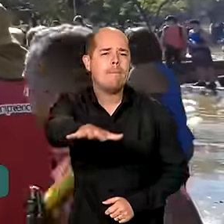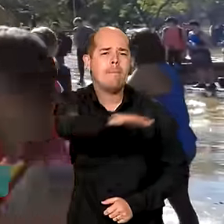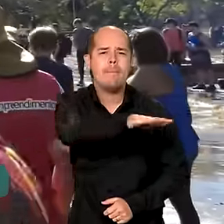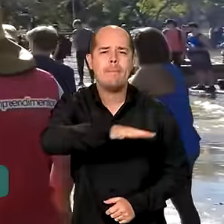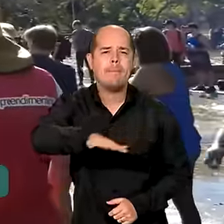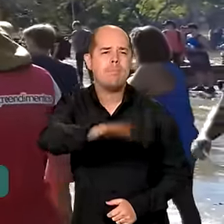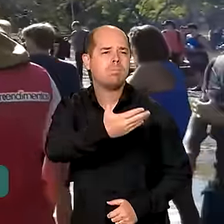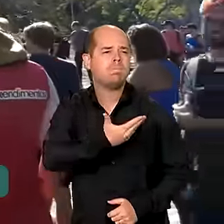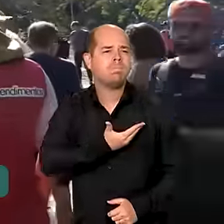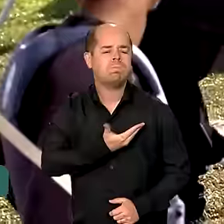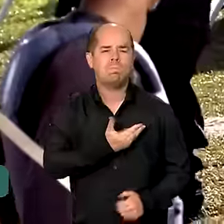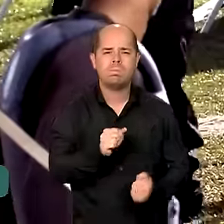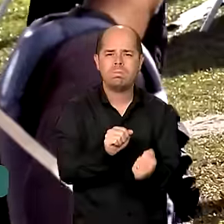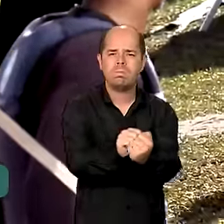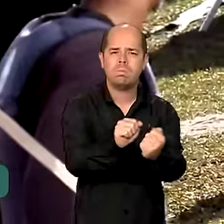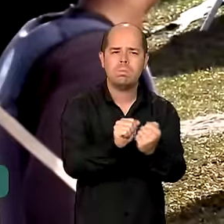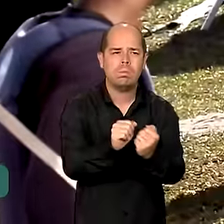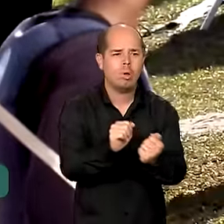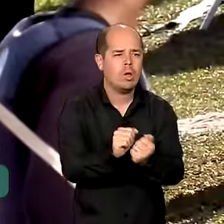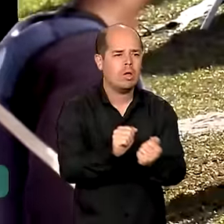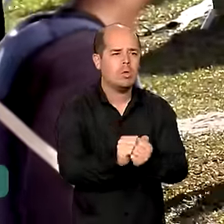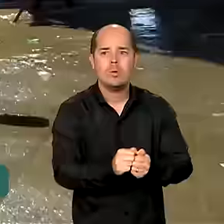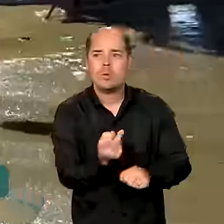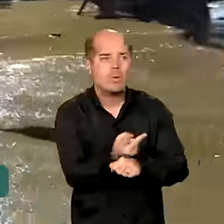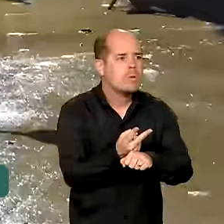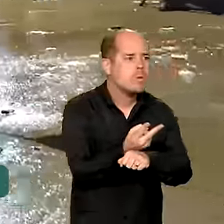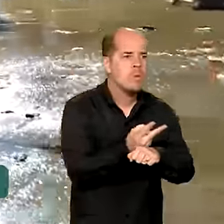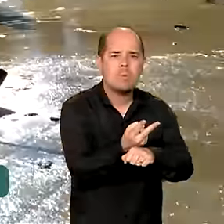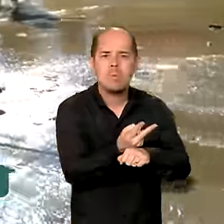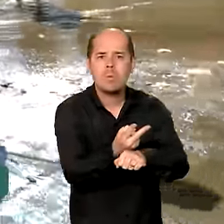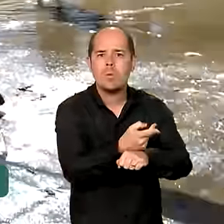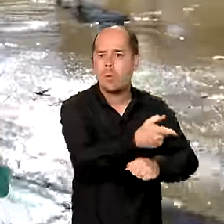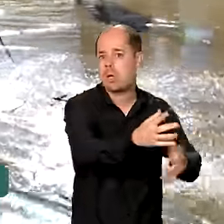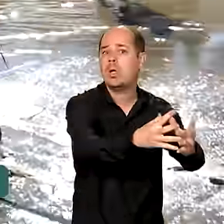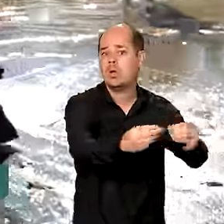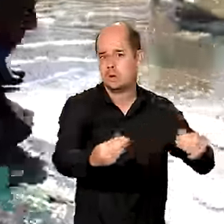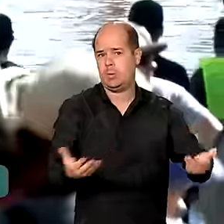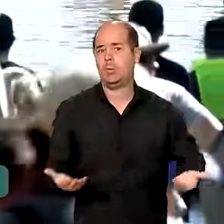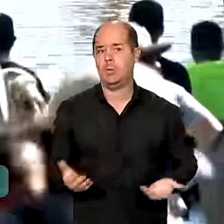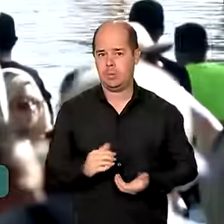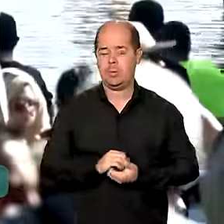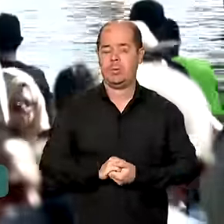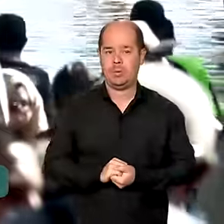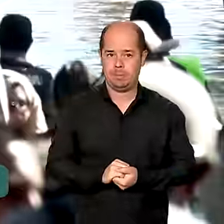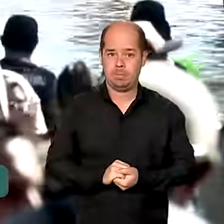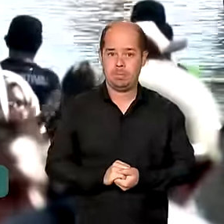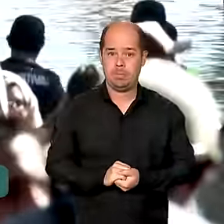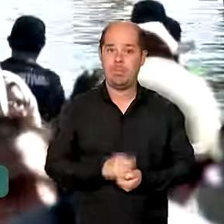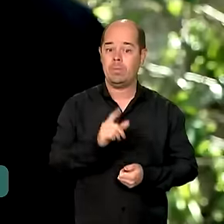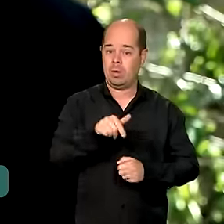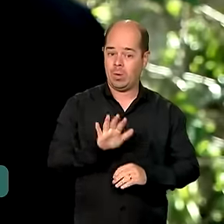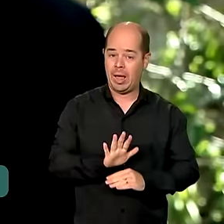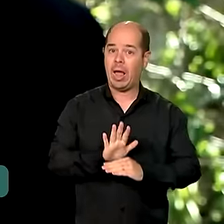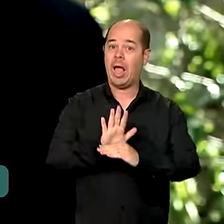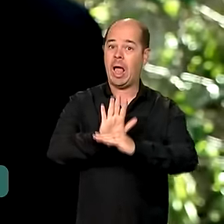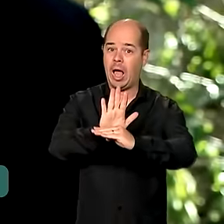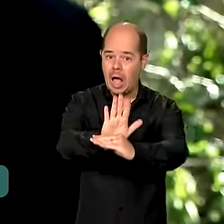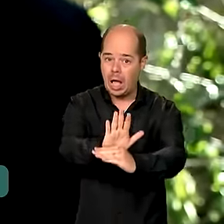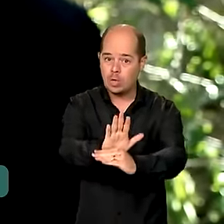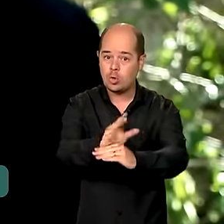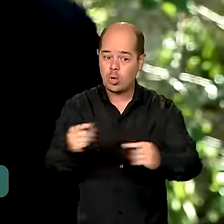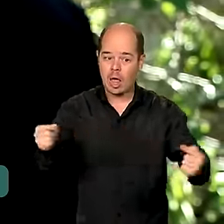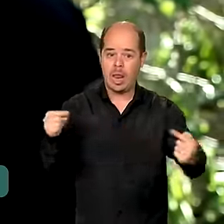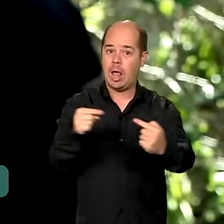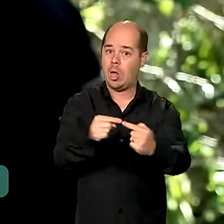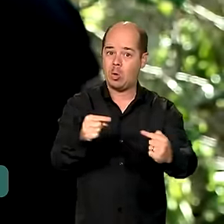A ajuda do povo brasileiro tem sido proporcional ao tamanho da catástrofe climática. O pessoal precisa de